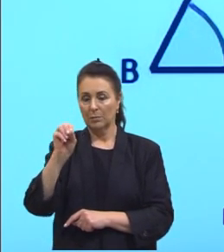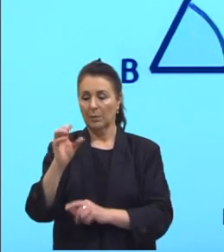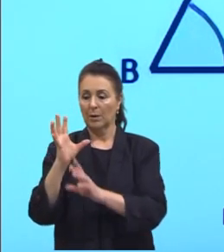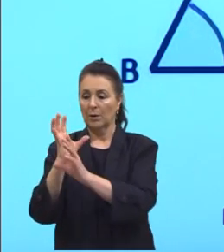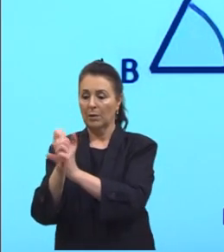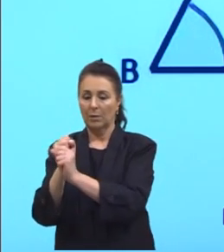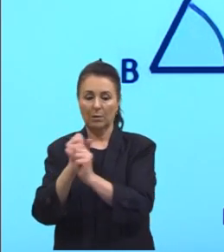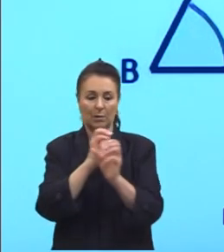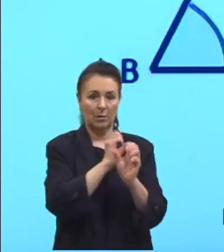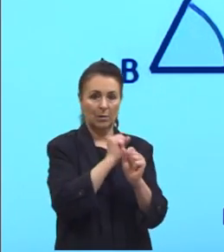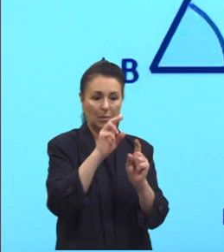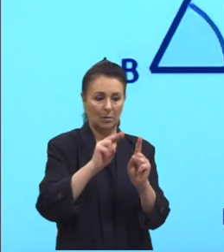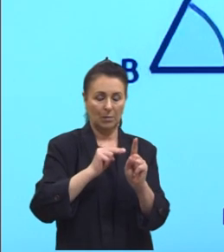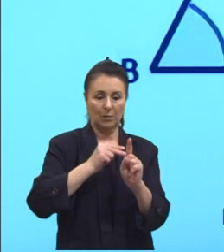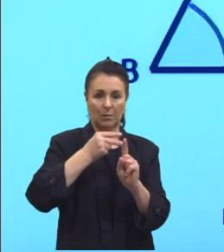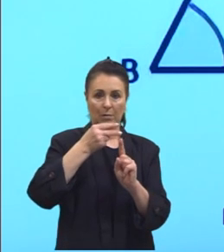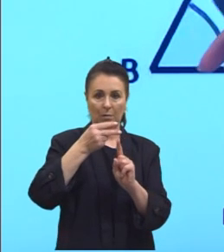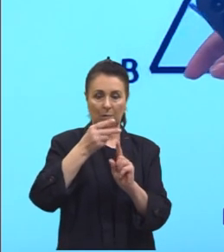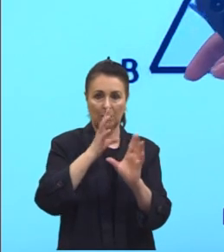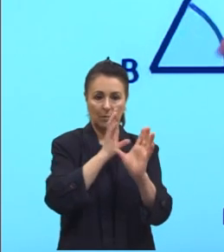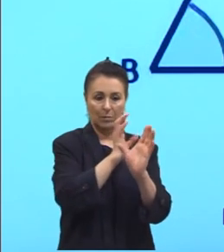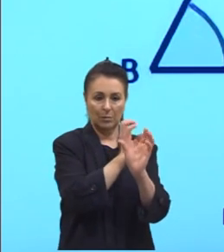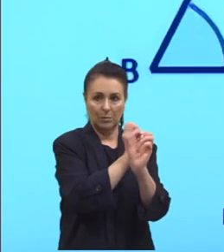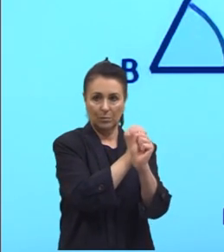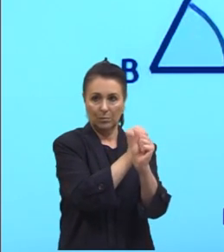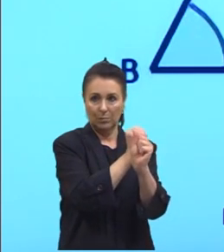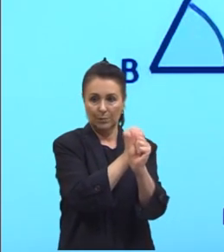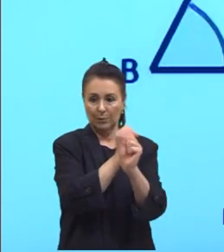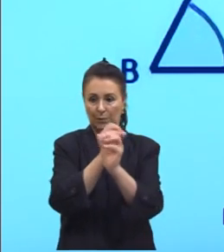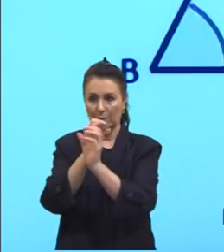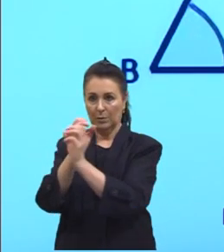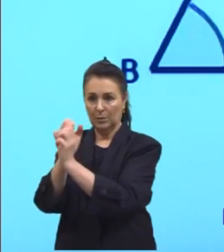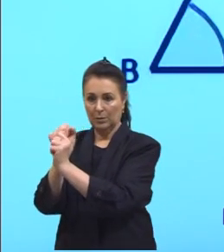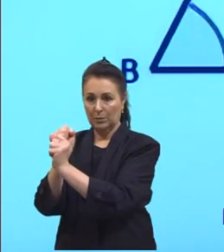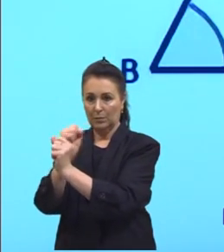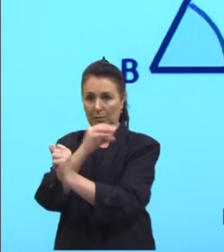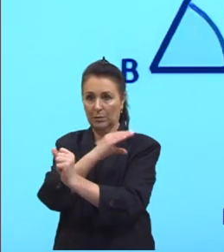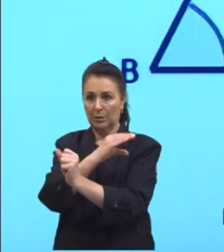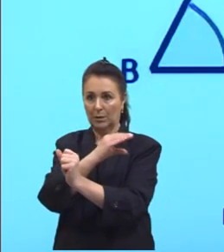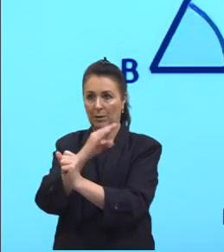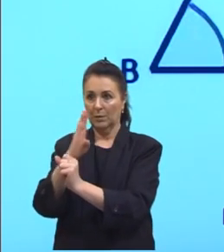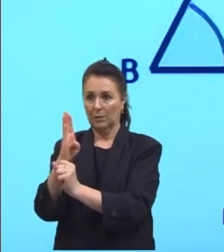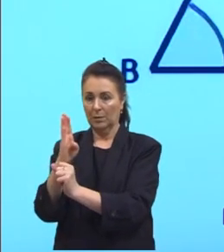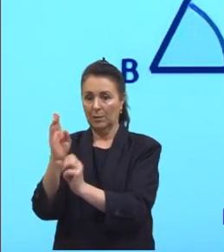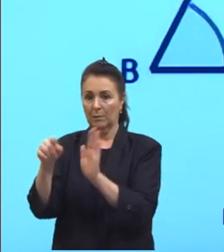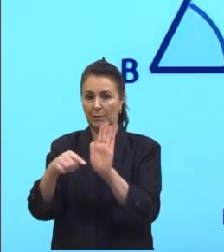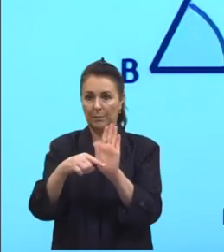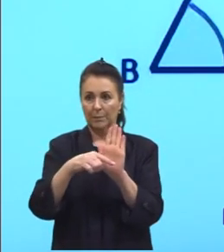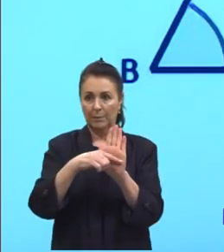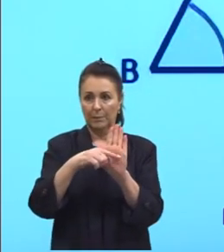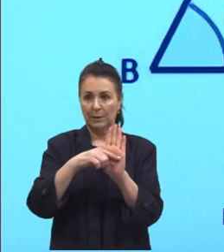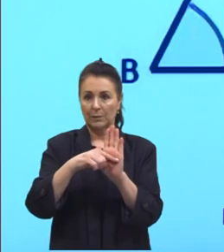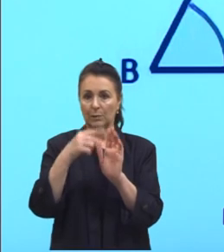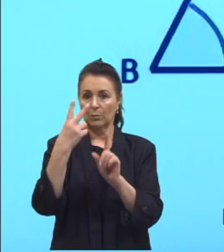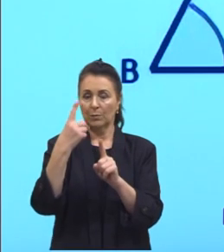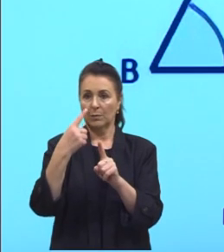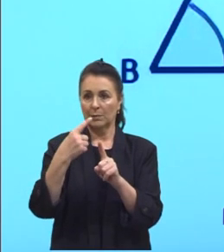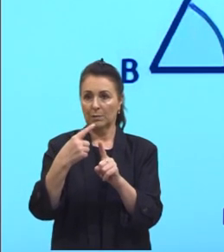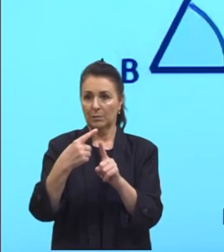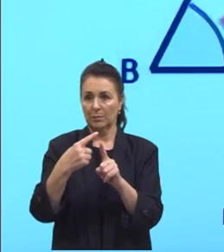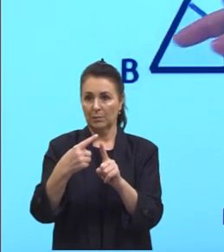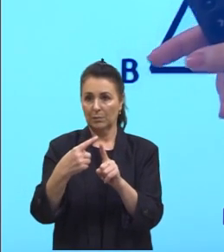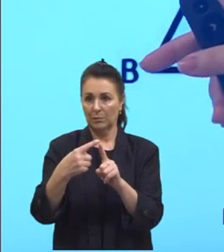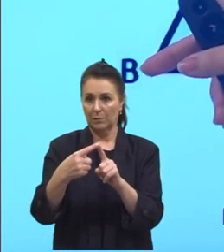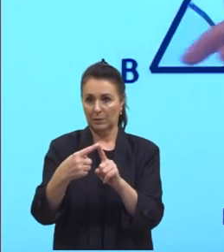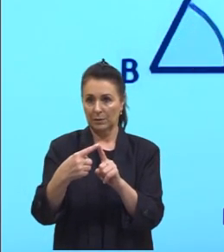é igual a soma dos quadrados dos outros dois lados menos duas vezes o